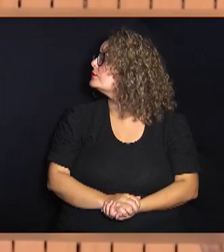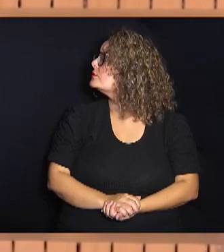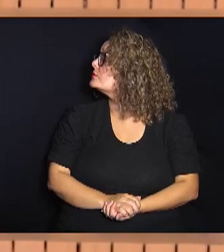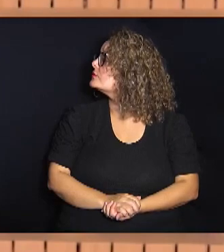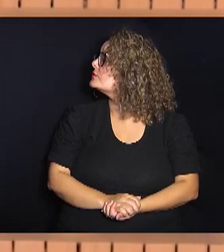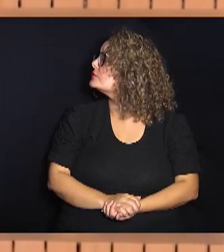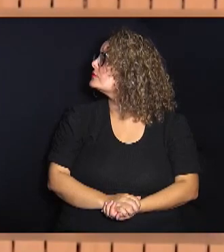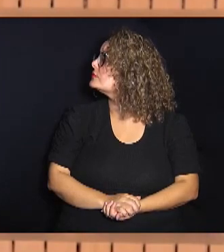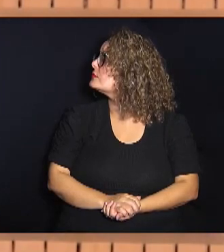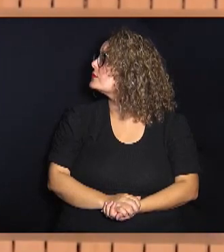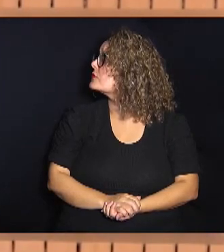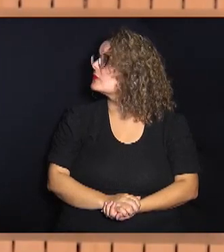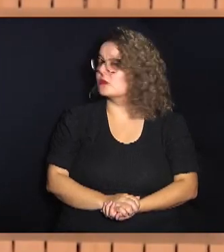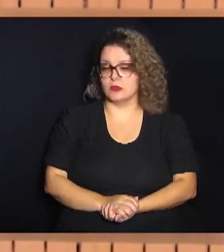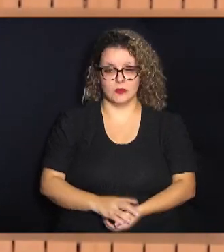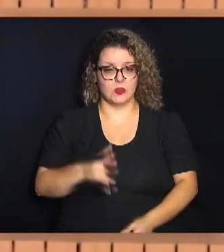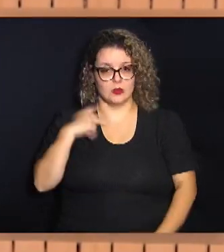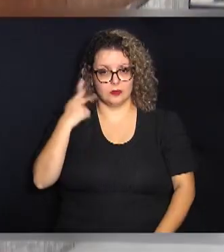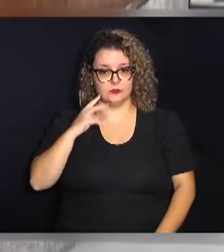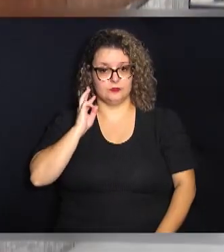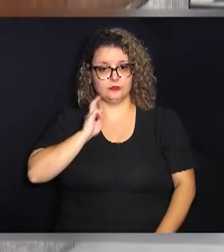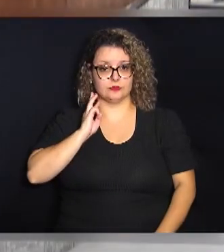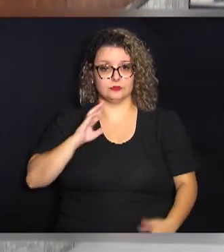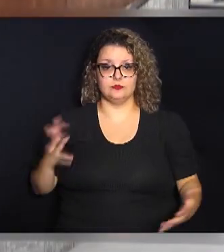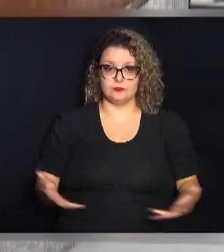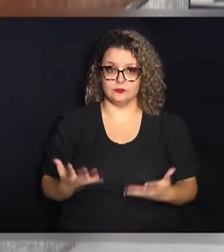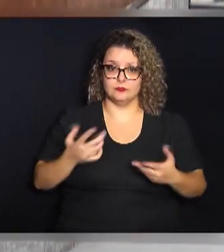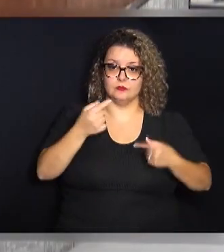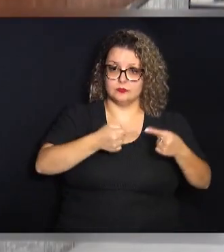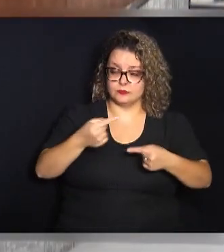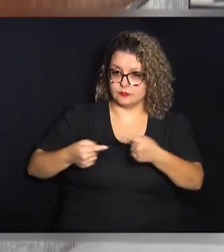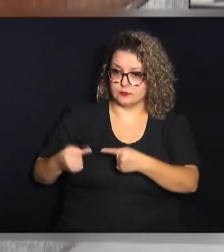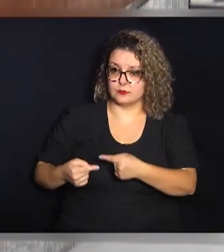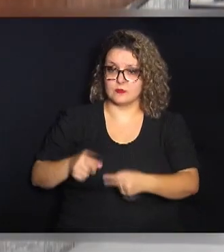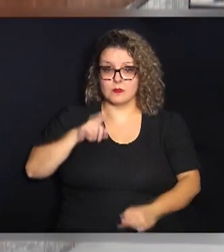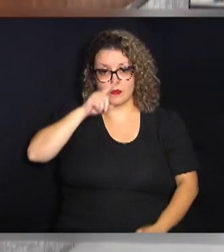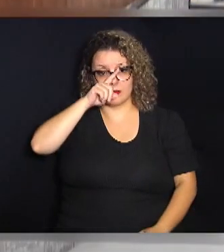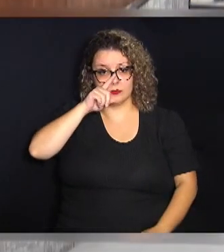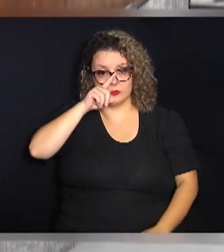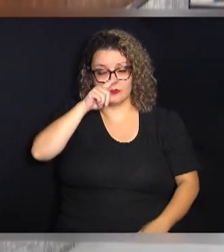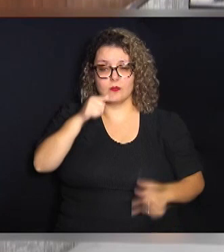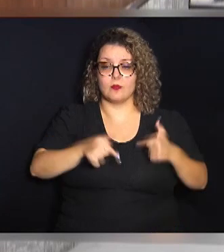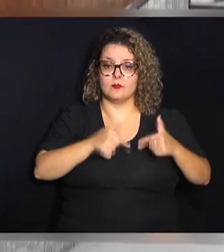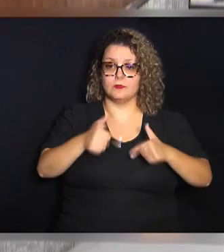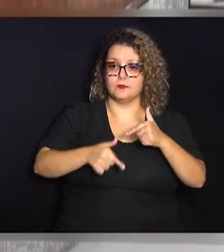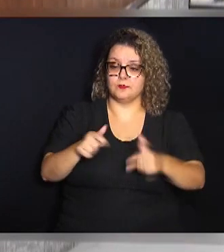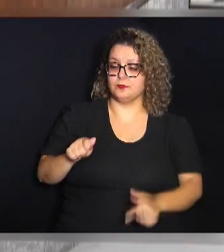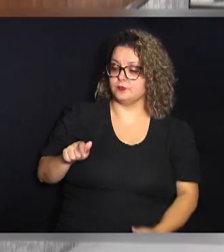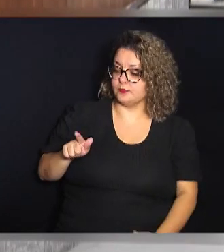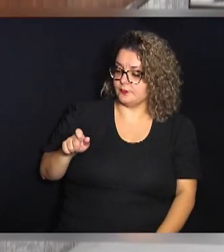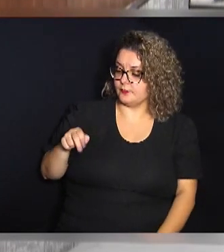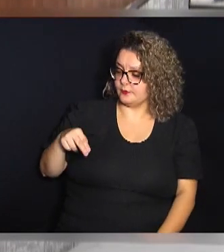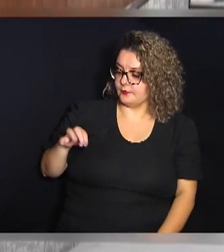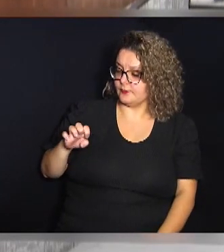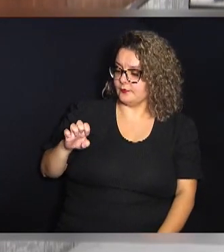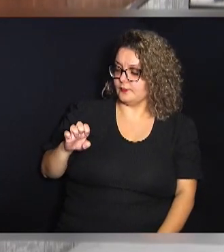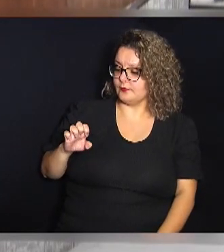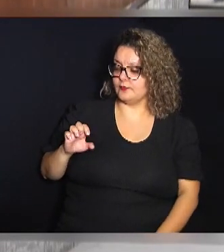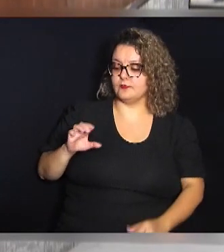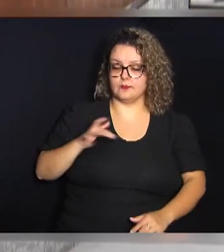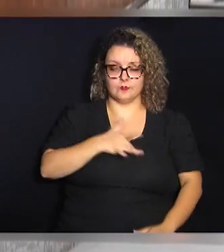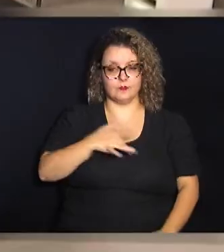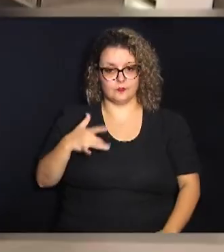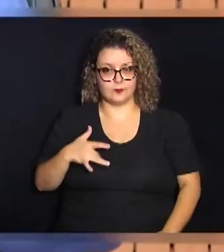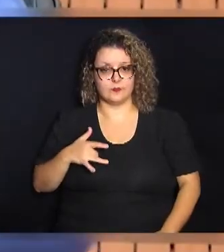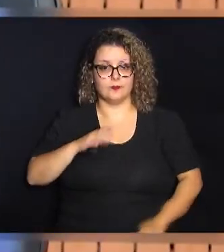O vereador Cecílio Santos promoveu um debate sobre os riscos do trabalhador agente de saúde no exercício do seu